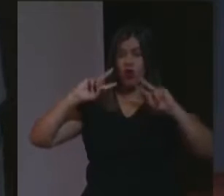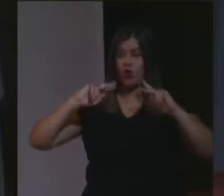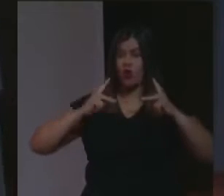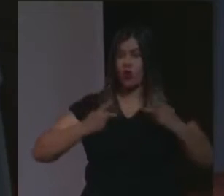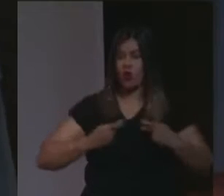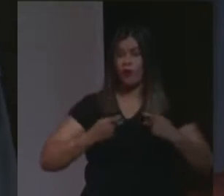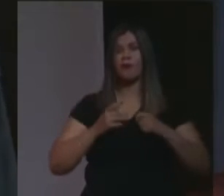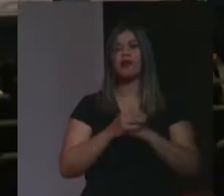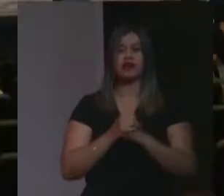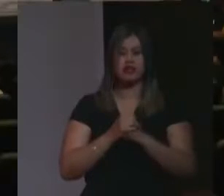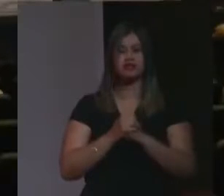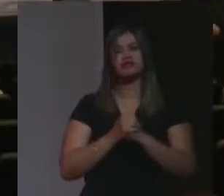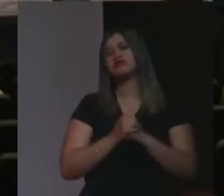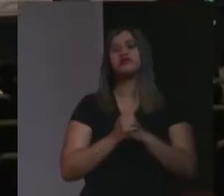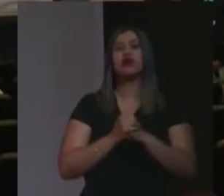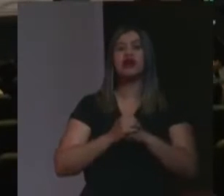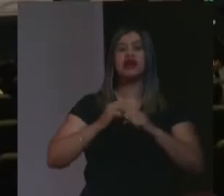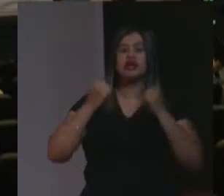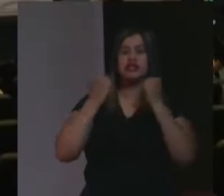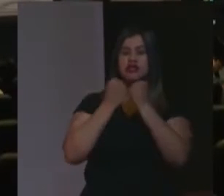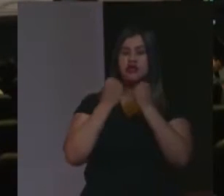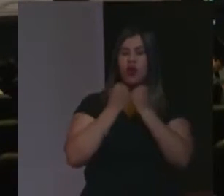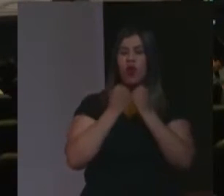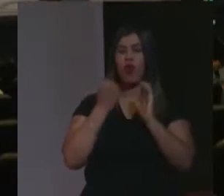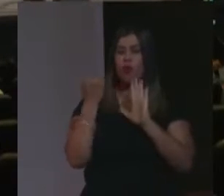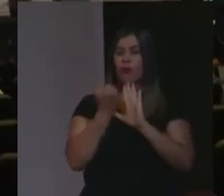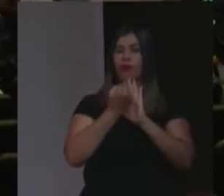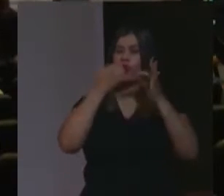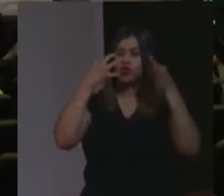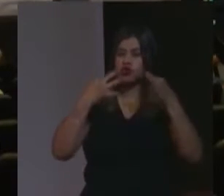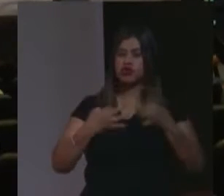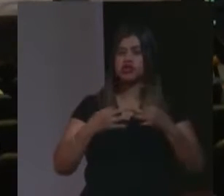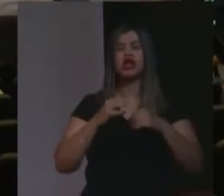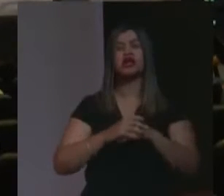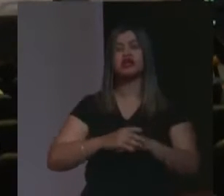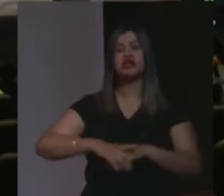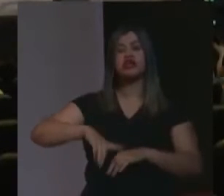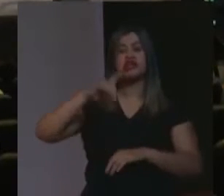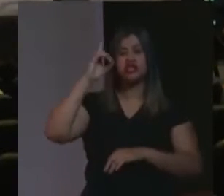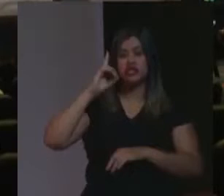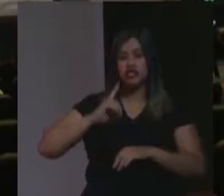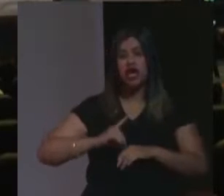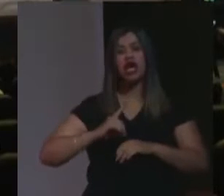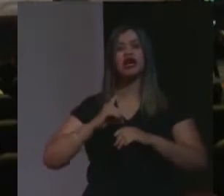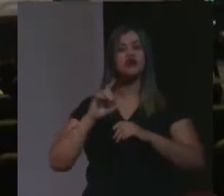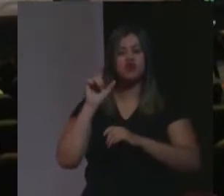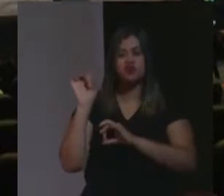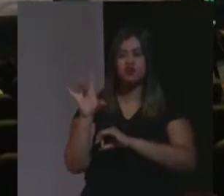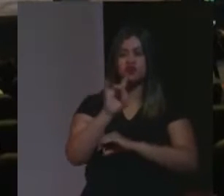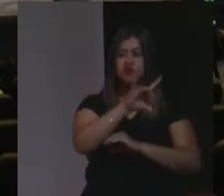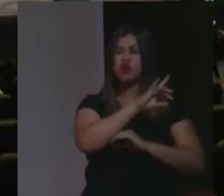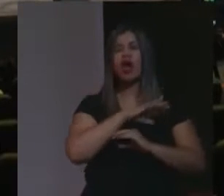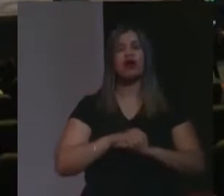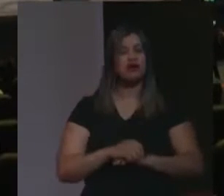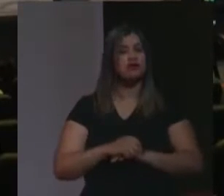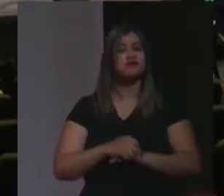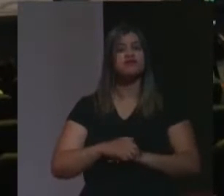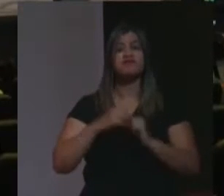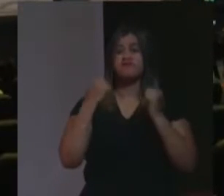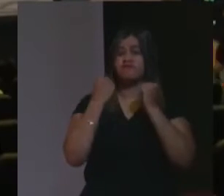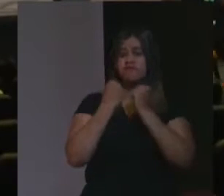defensora da legalidade, defensora dos direitos e garantias individuais, defensora